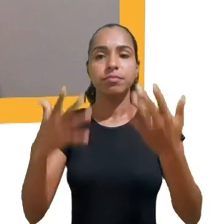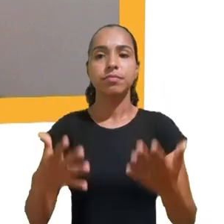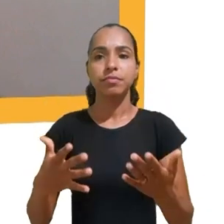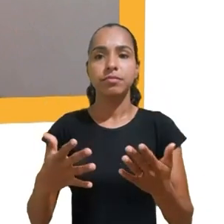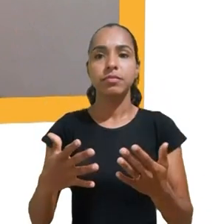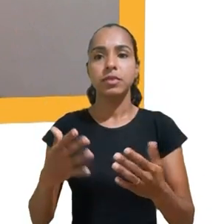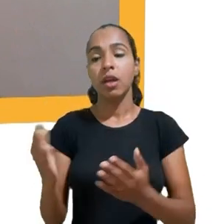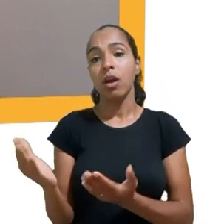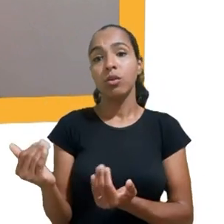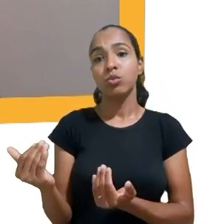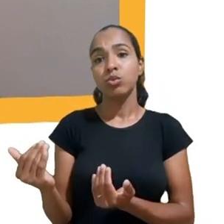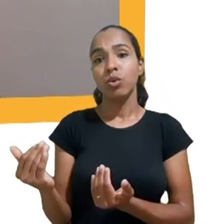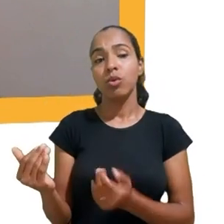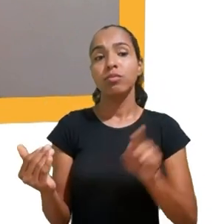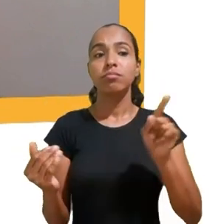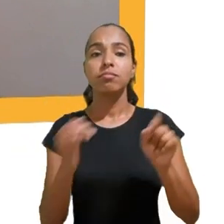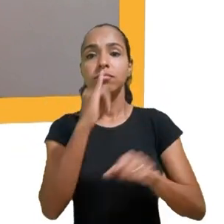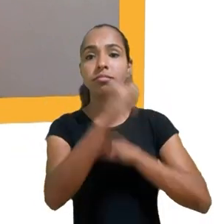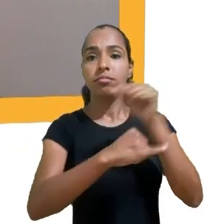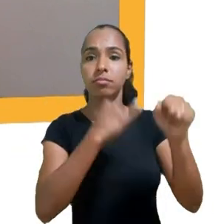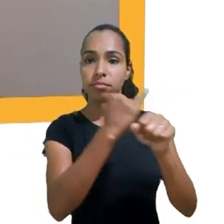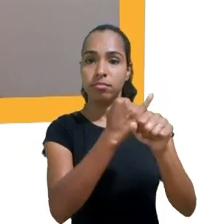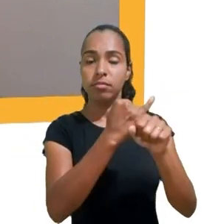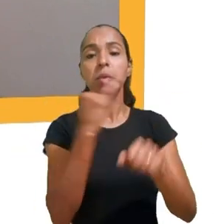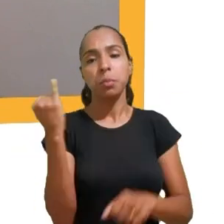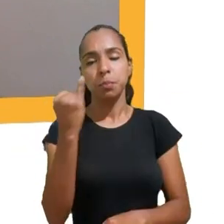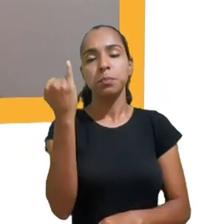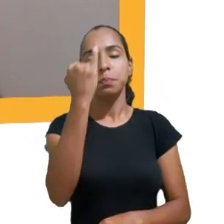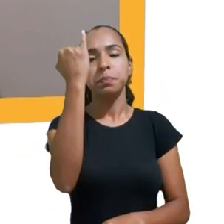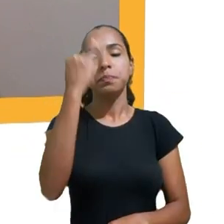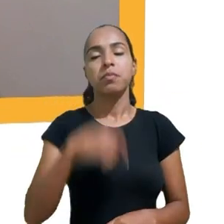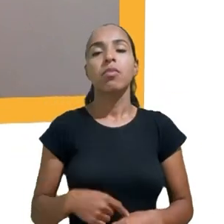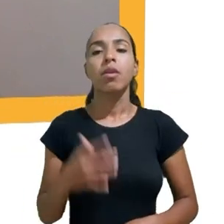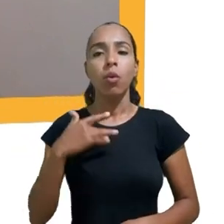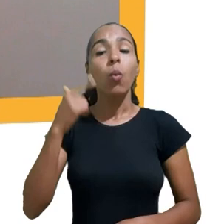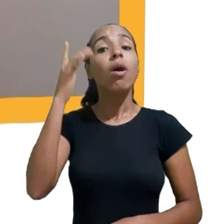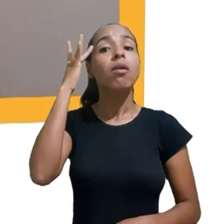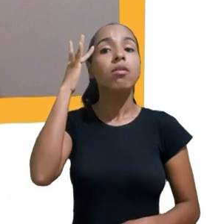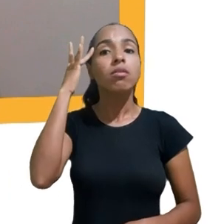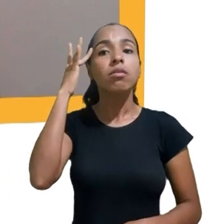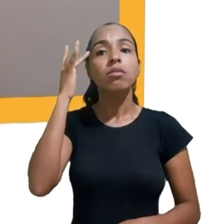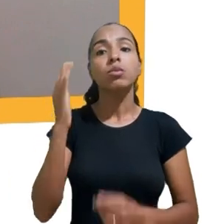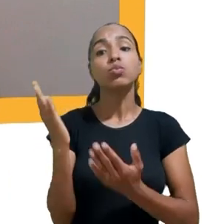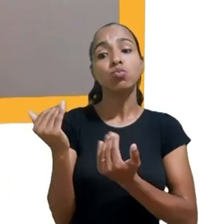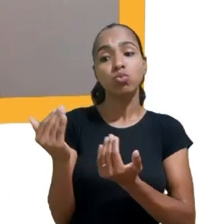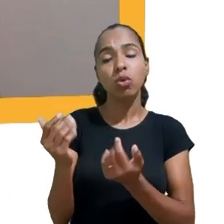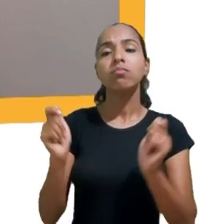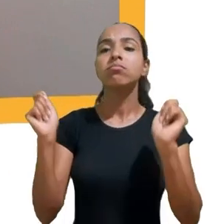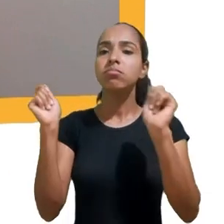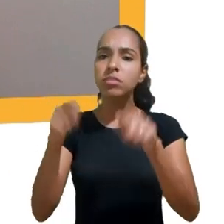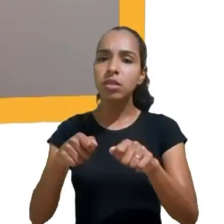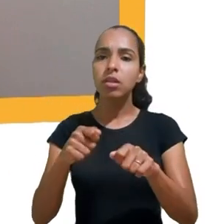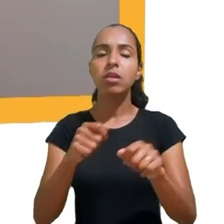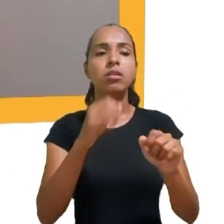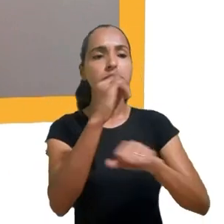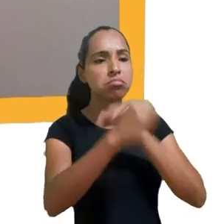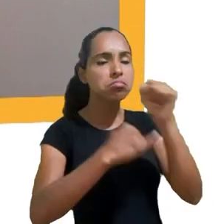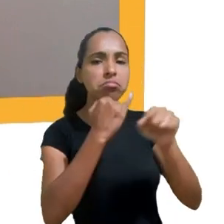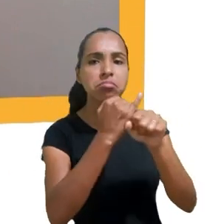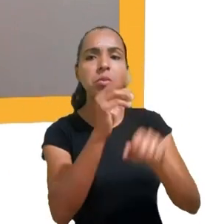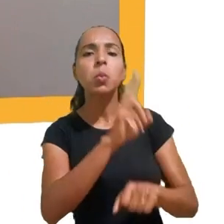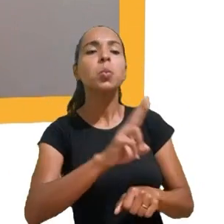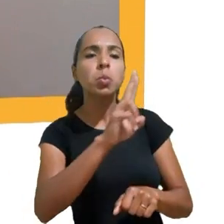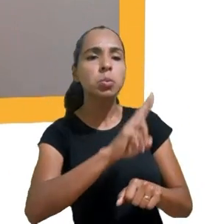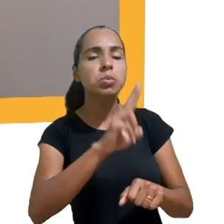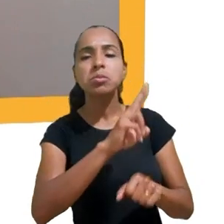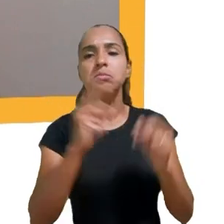internet, ela pode ser usada de uma maneira positiva para a vida dos jovens, mas eu acho que os pais desses adolescentes, eles deveriam estar mais